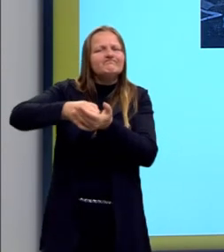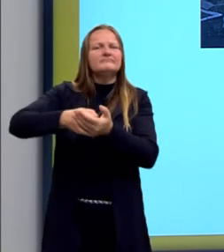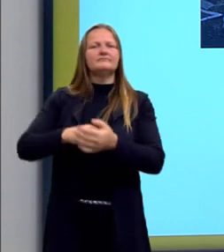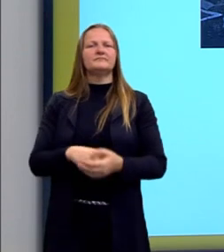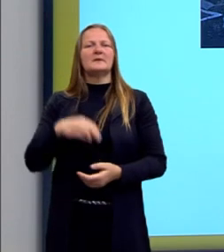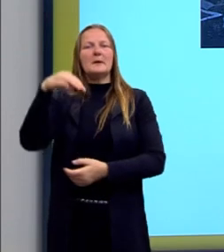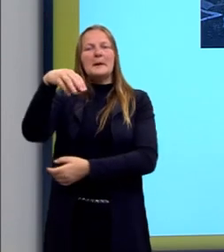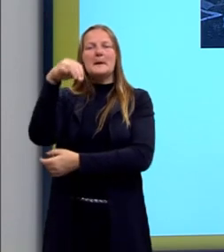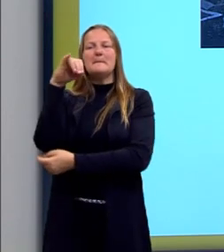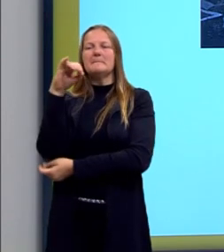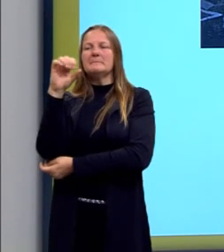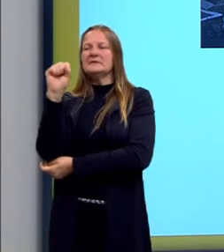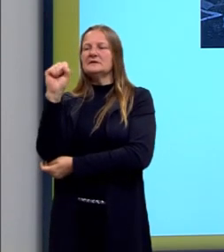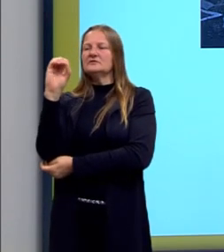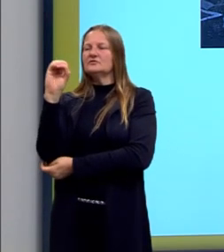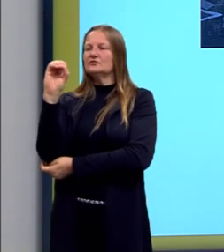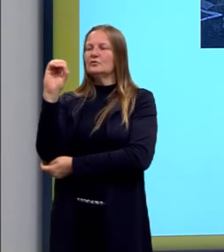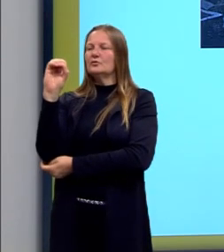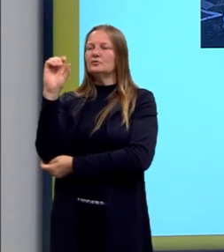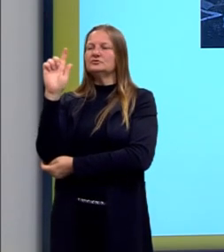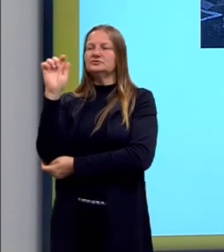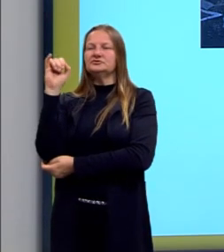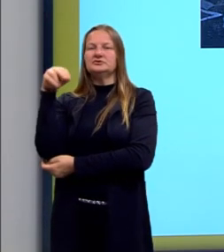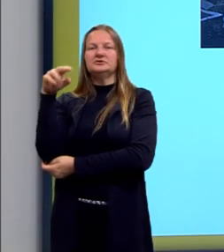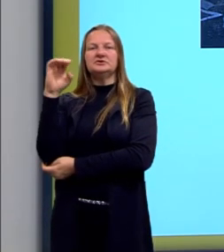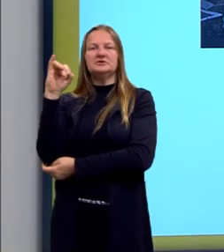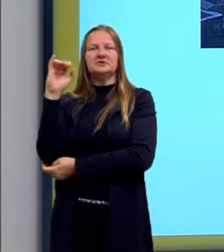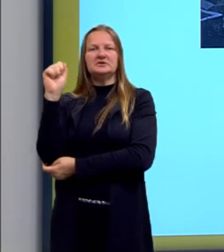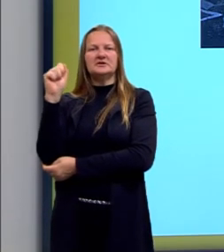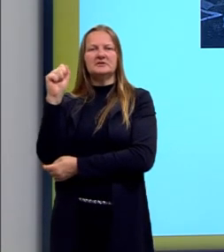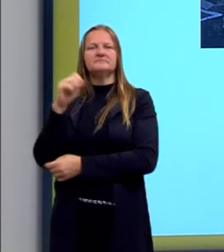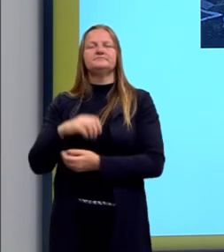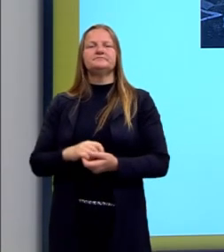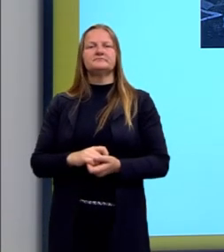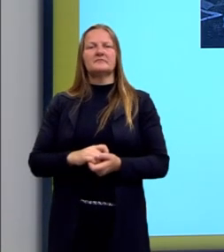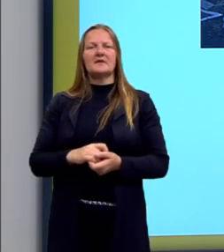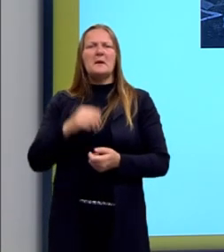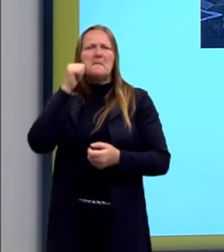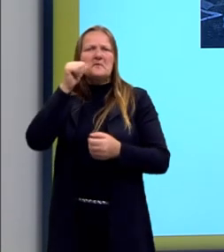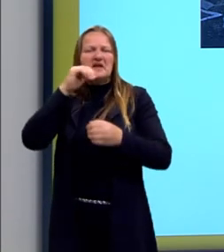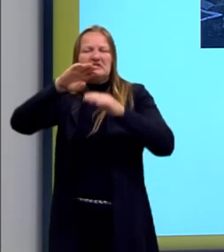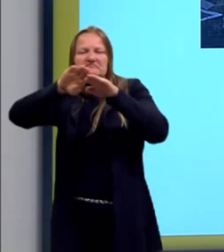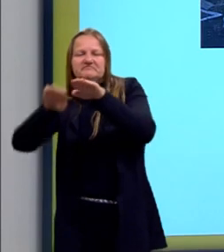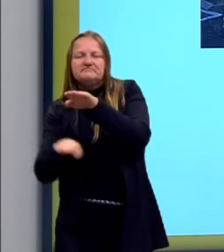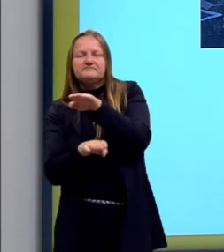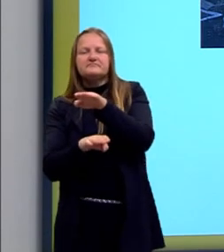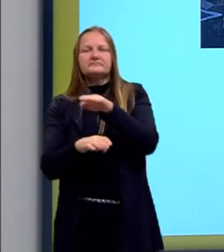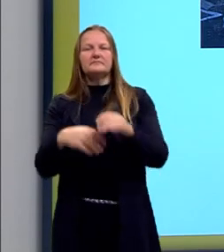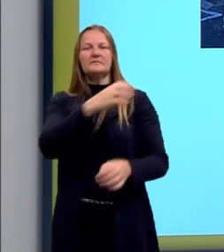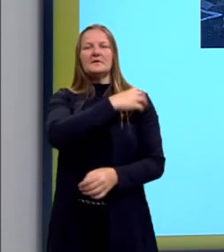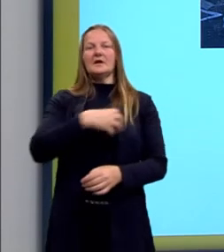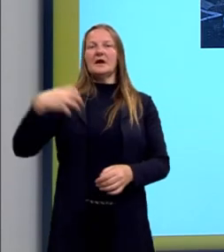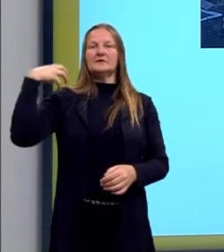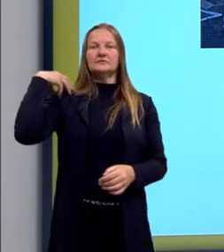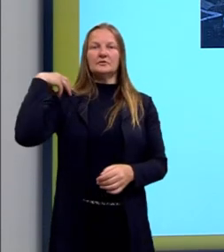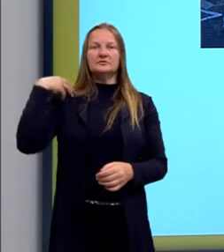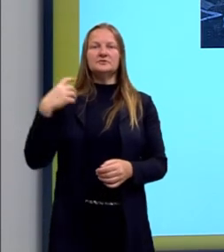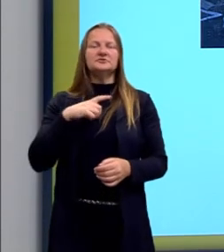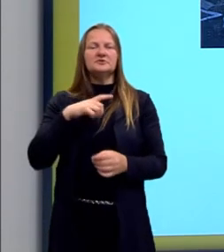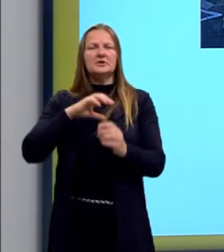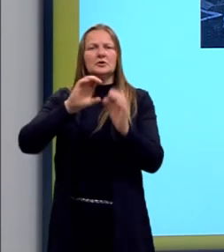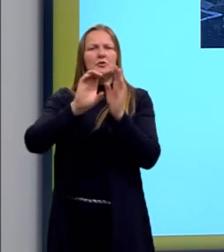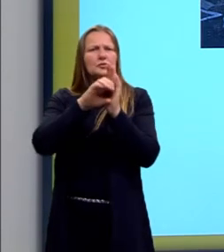misoginia é esse ódio contra as mulheres, de rebaixar elas, de dizer que elas são inferiores. Aristóteles, por exemplo, tinha muitas